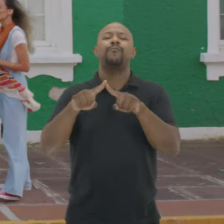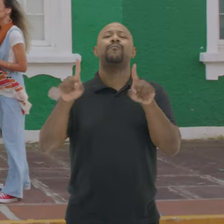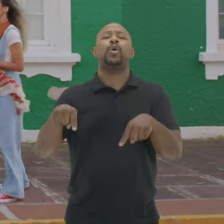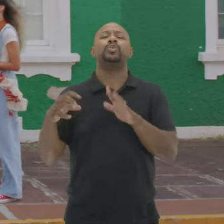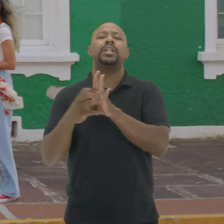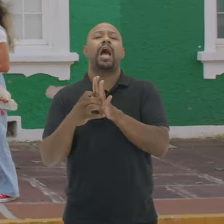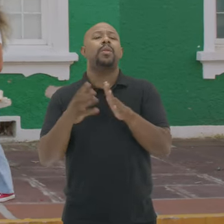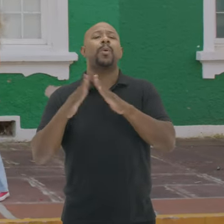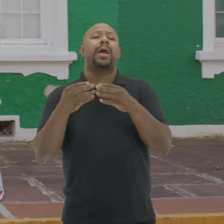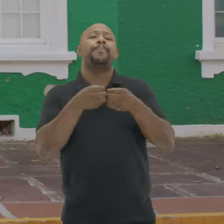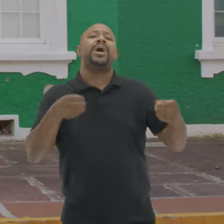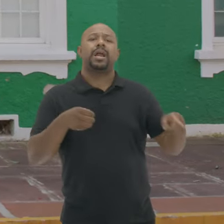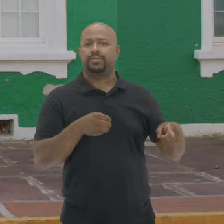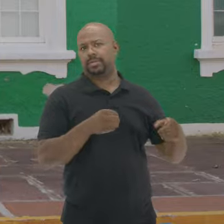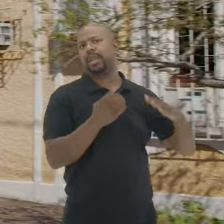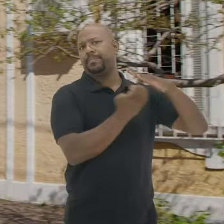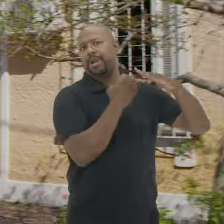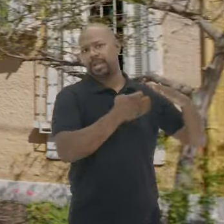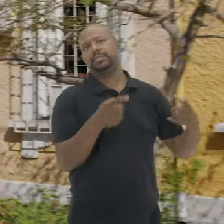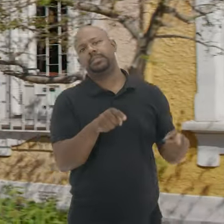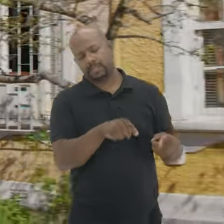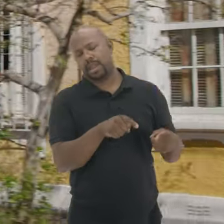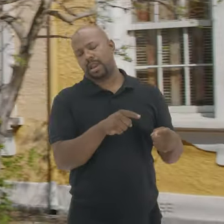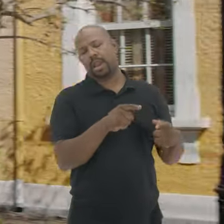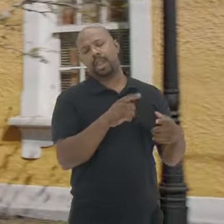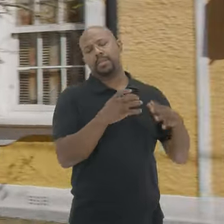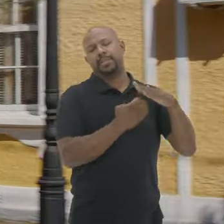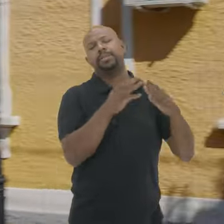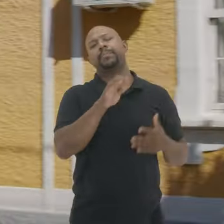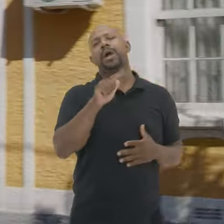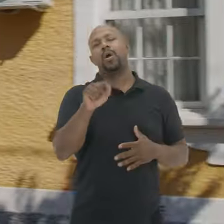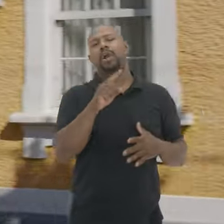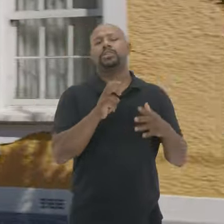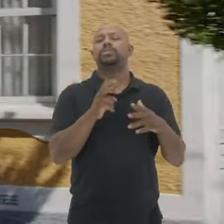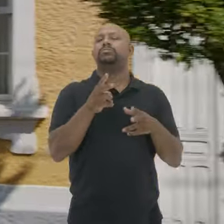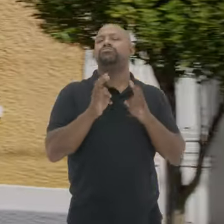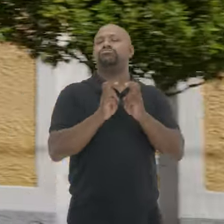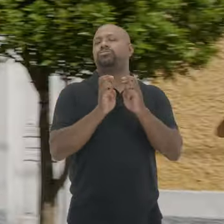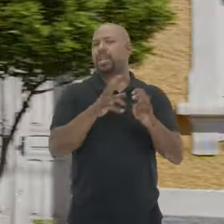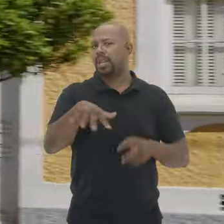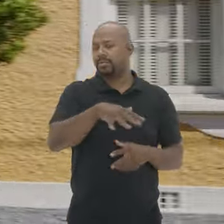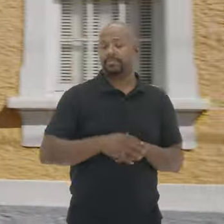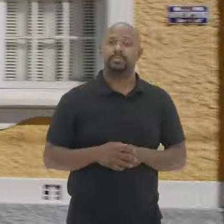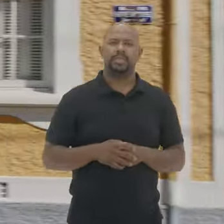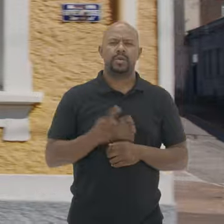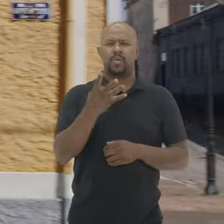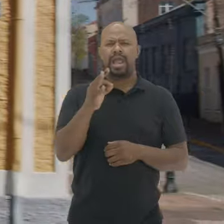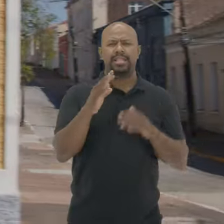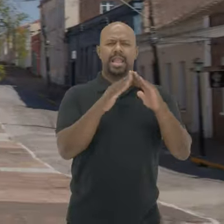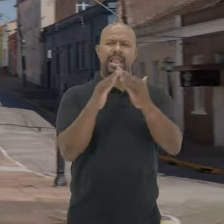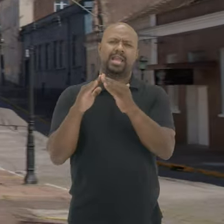bem próximos Na verdade Da própria empresa Que era a Companhia Belga De ferrovia São 40 casas